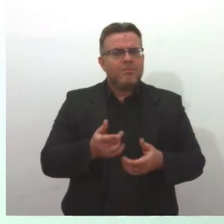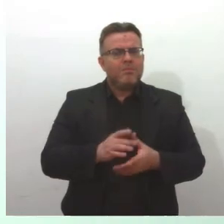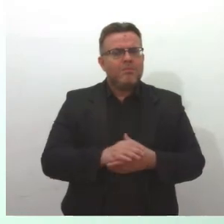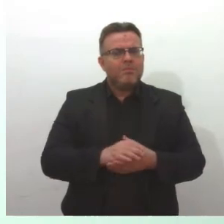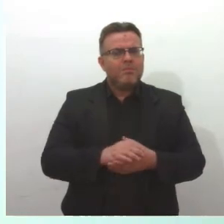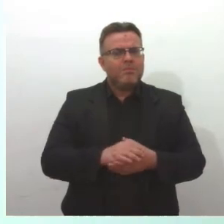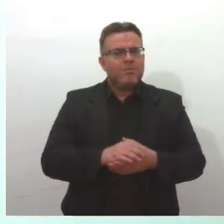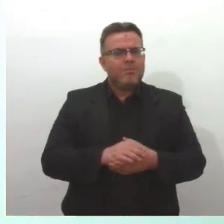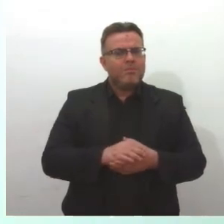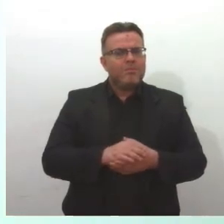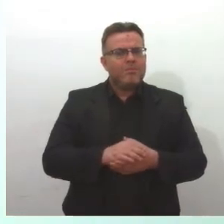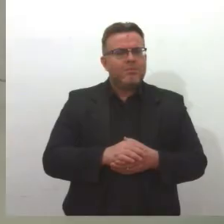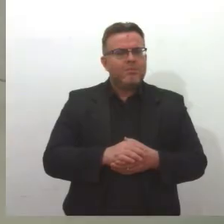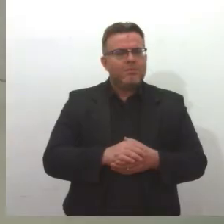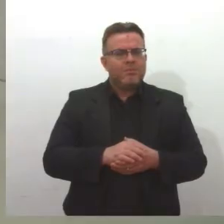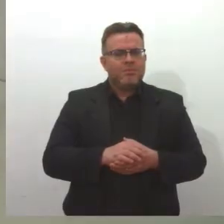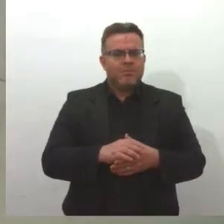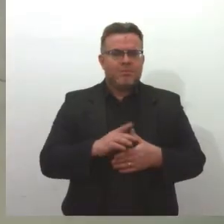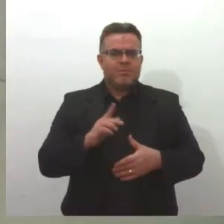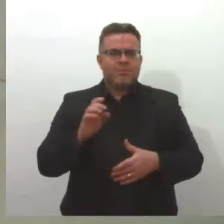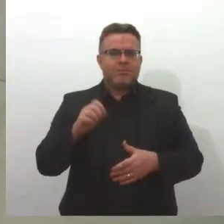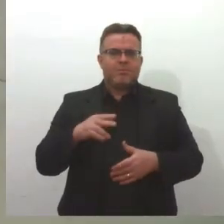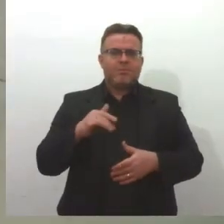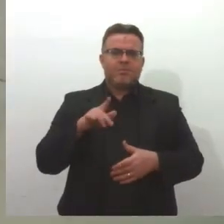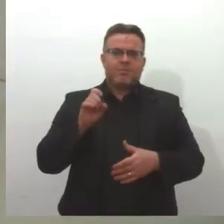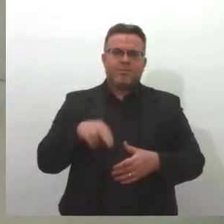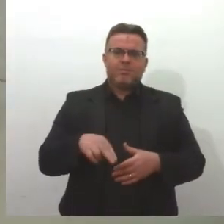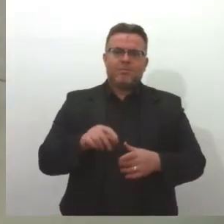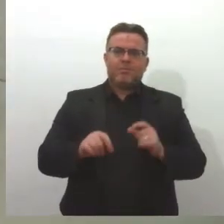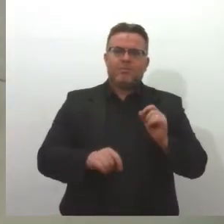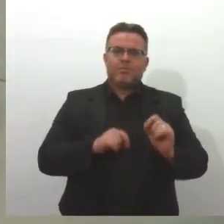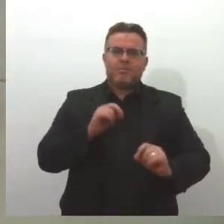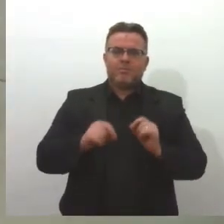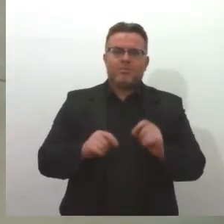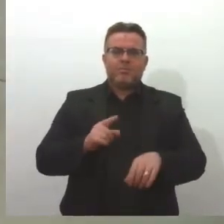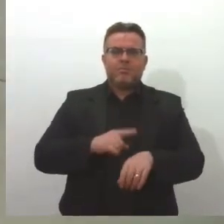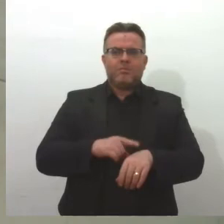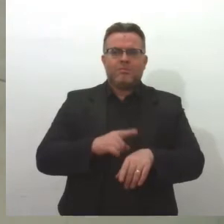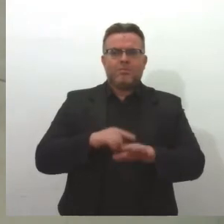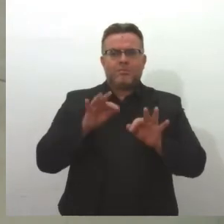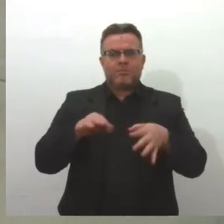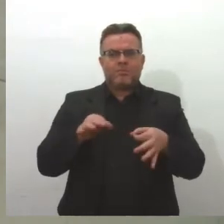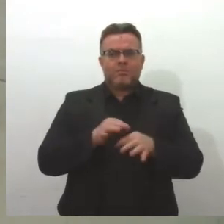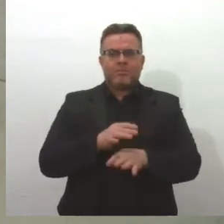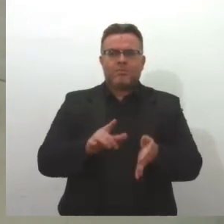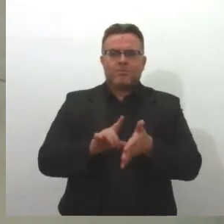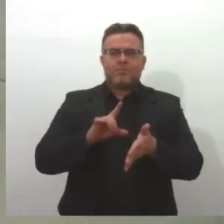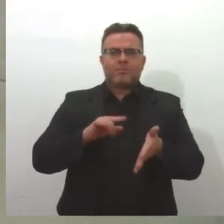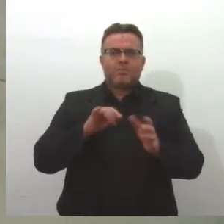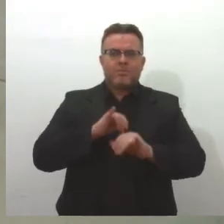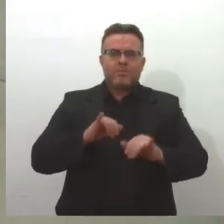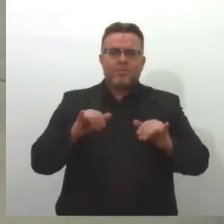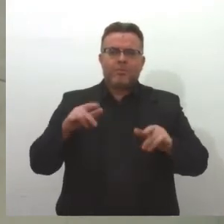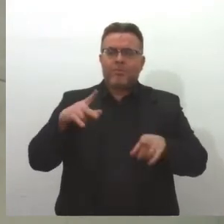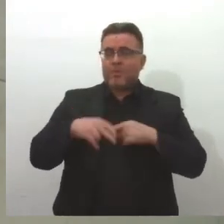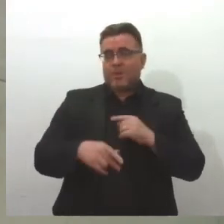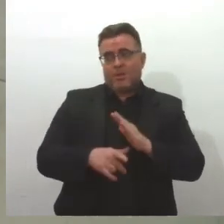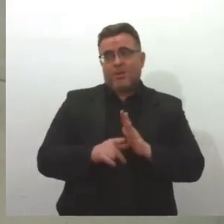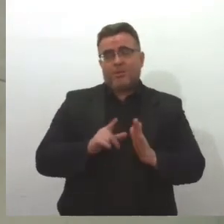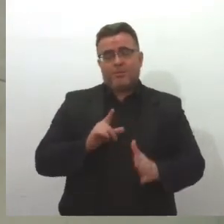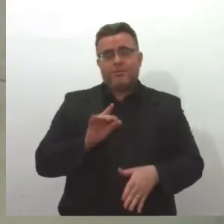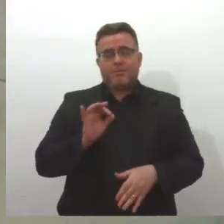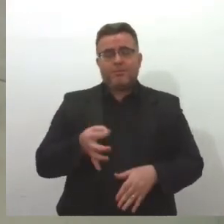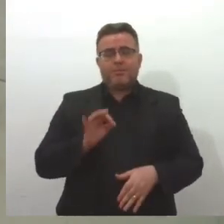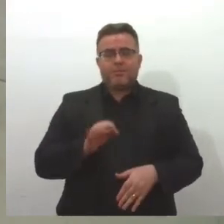solucionada. Genilson, aqui falaram já que o tempo está esgotado, mas como eu estava falando, antes de cair a nossa informação,